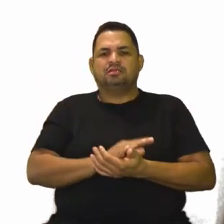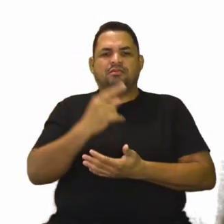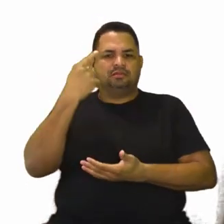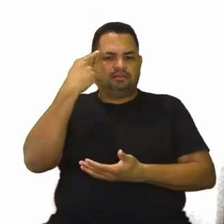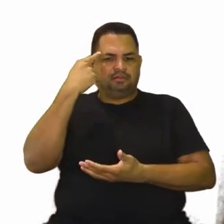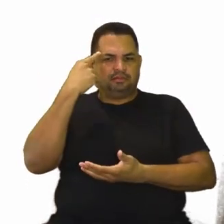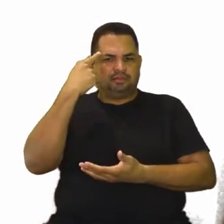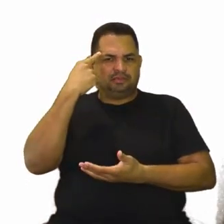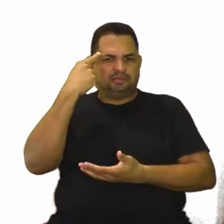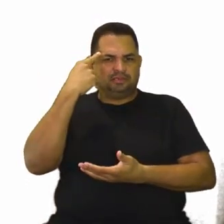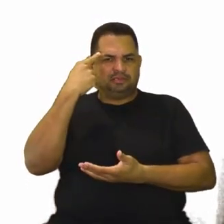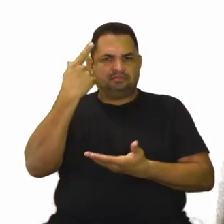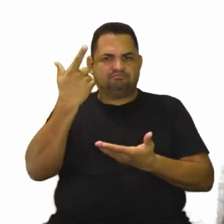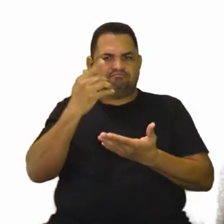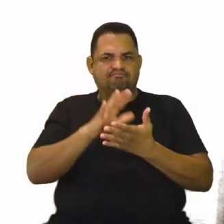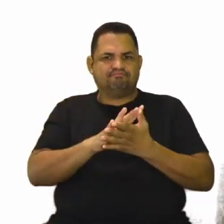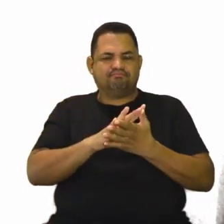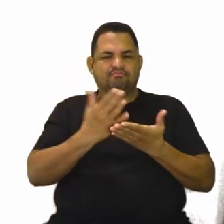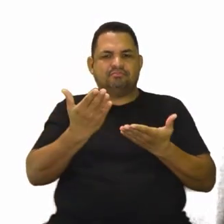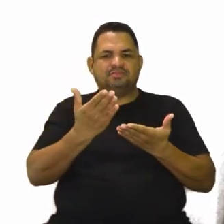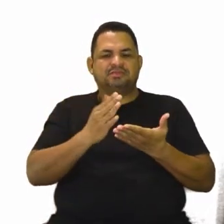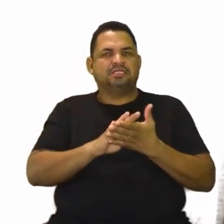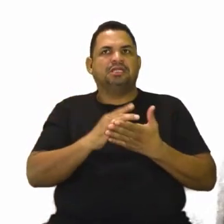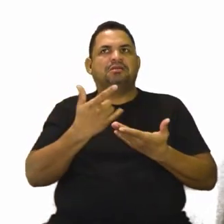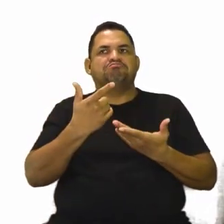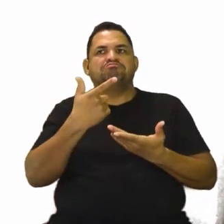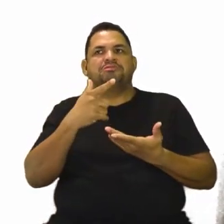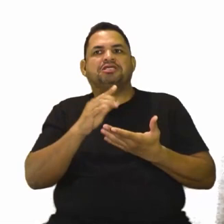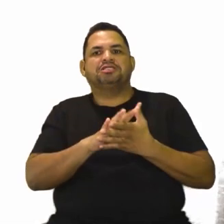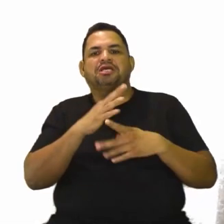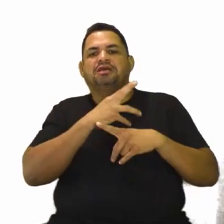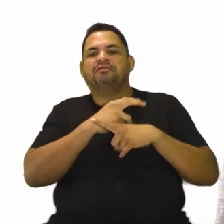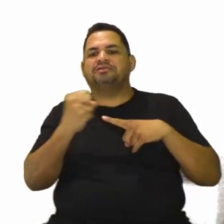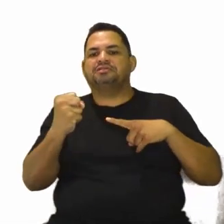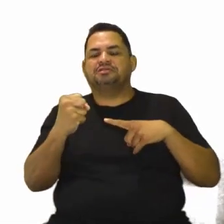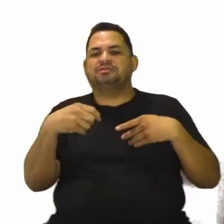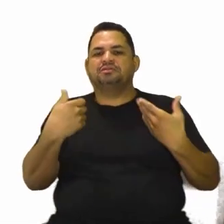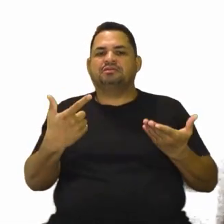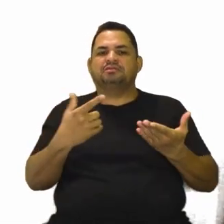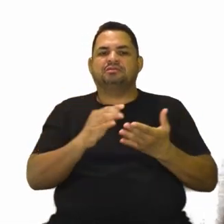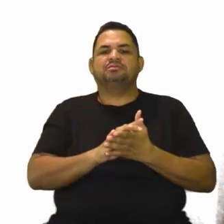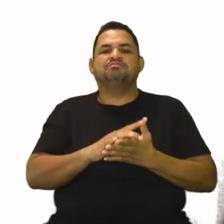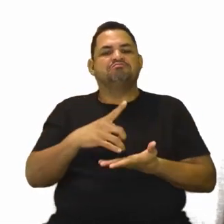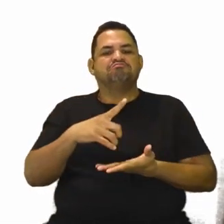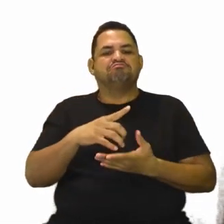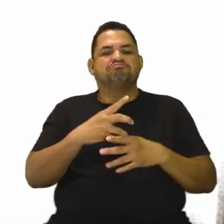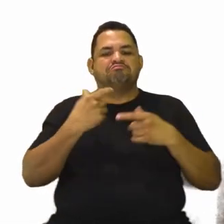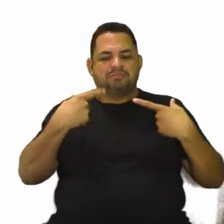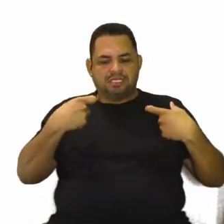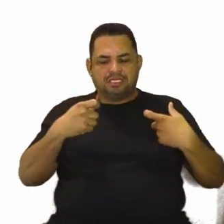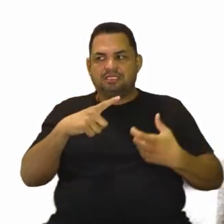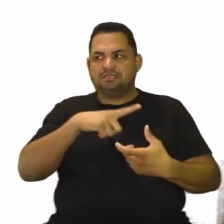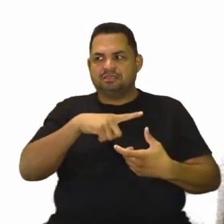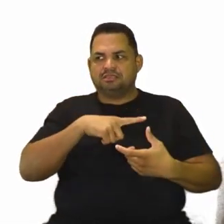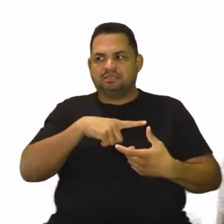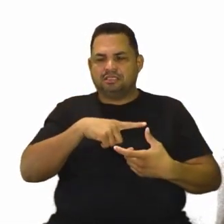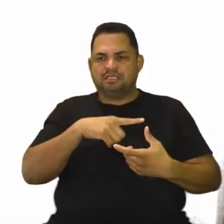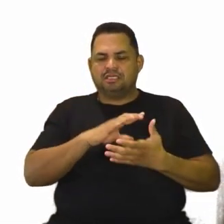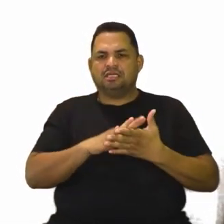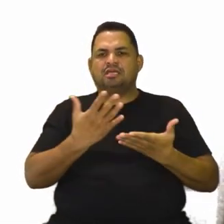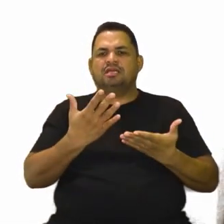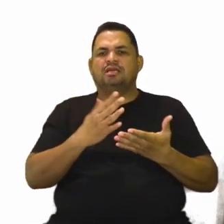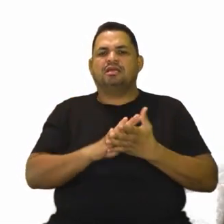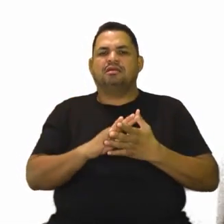uma guerra sem vencedores, mas não teve essa história, não. A guerra teve os vencedores e a Alemanha,